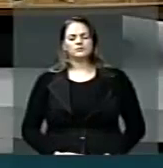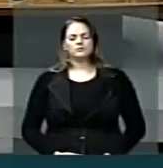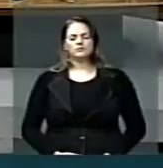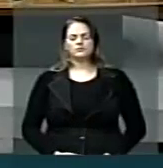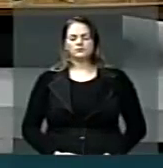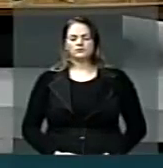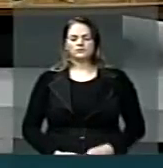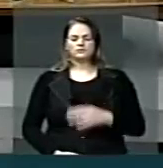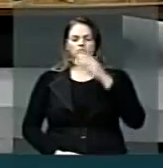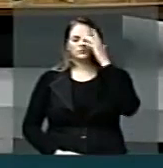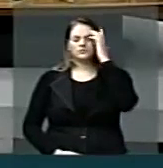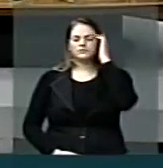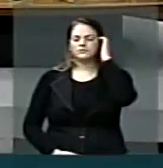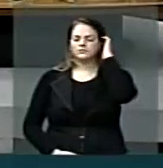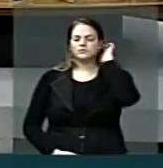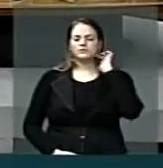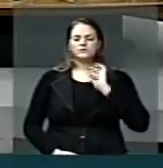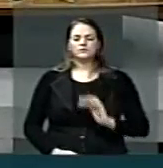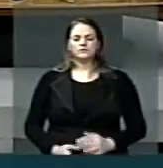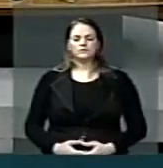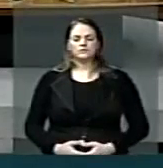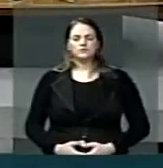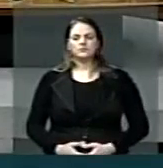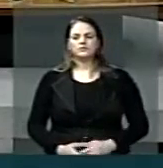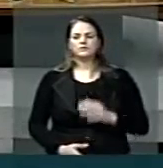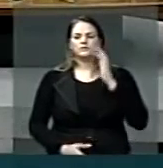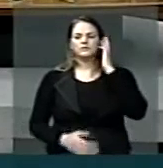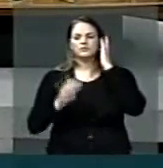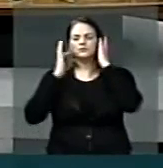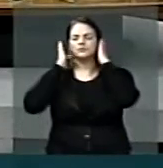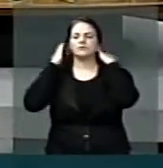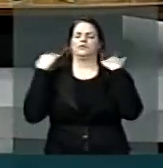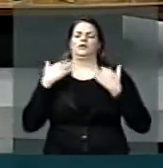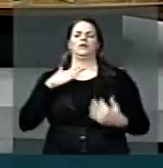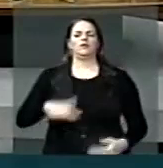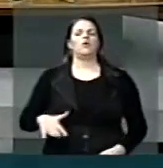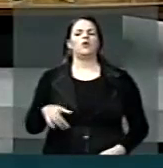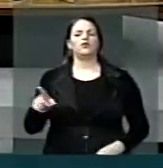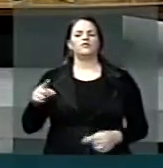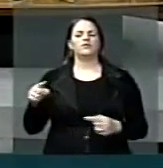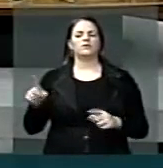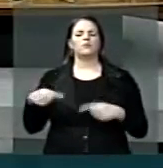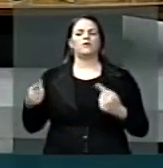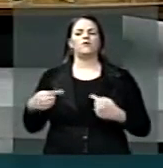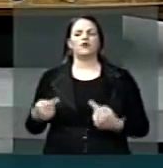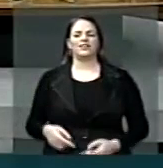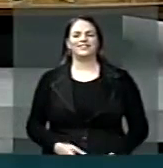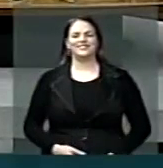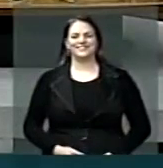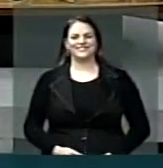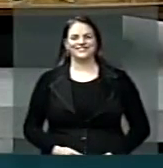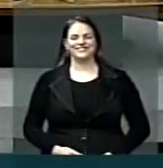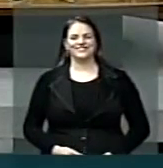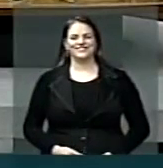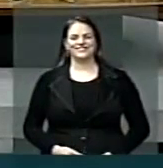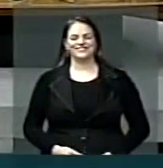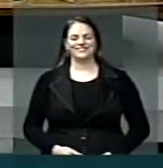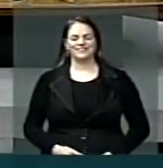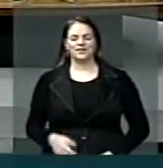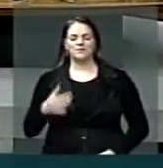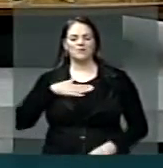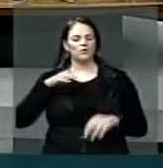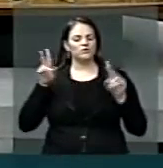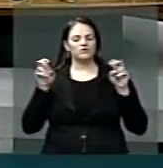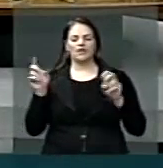Deputado Francisco Escócio. Não gosto de ser cutucado com vara curta. Portanto, não era o meu tema.